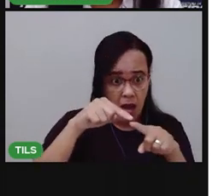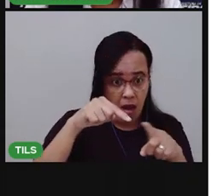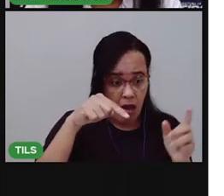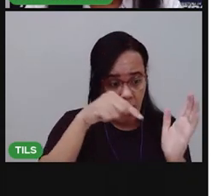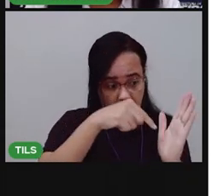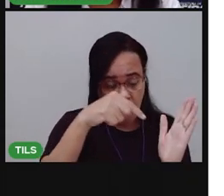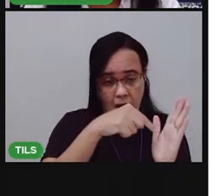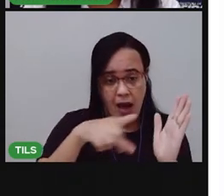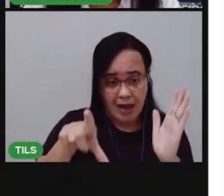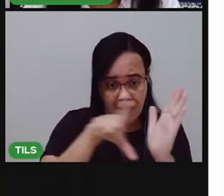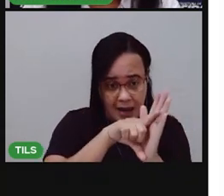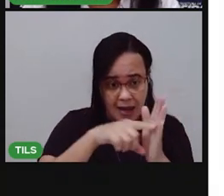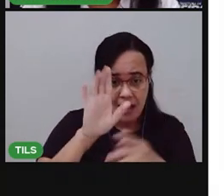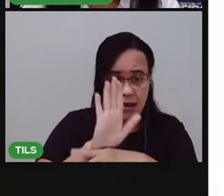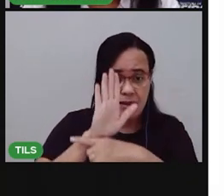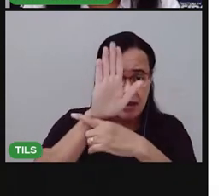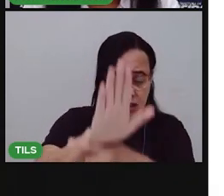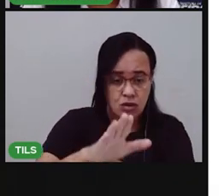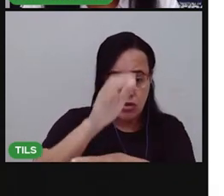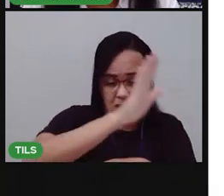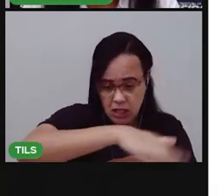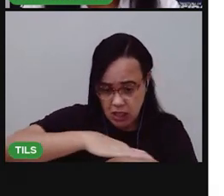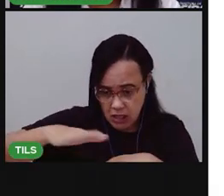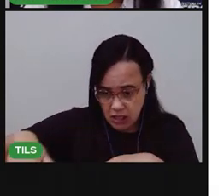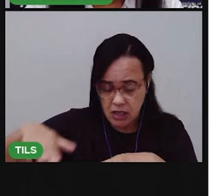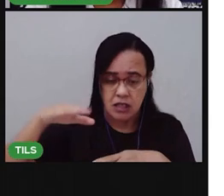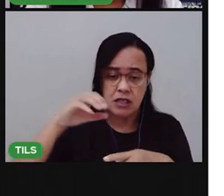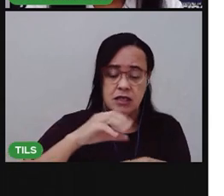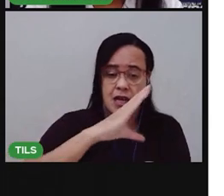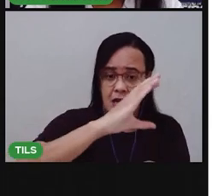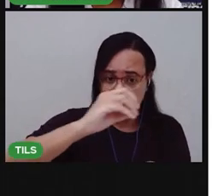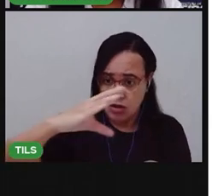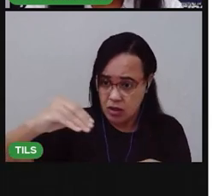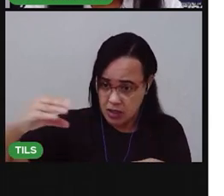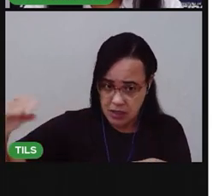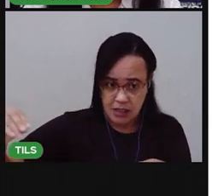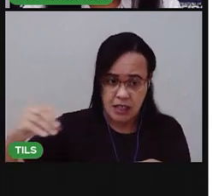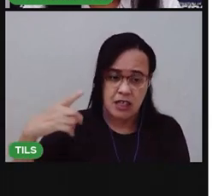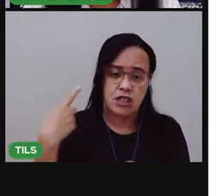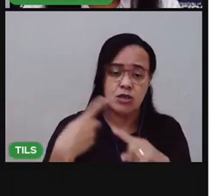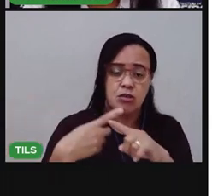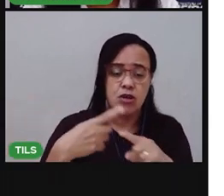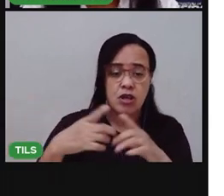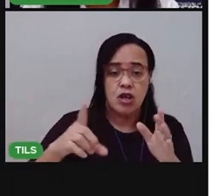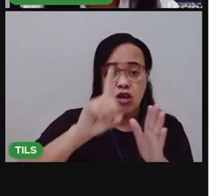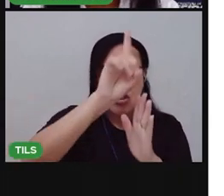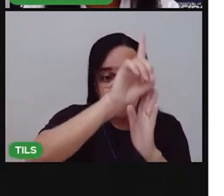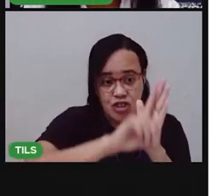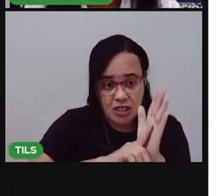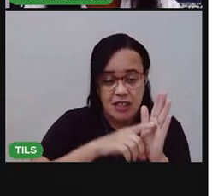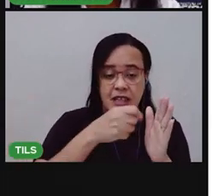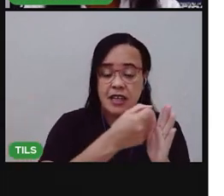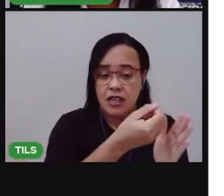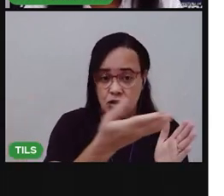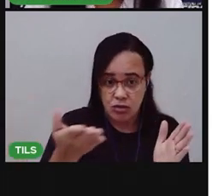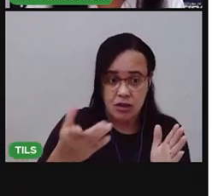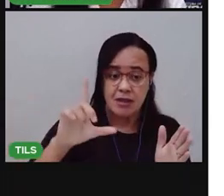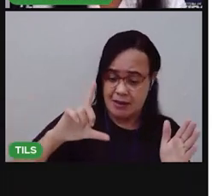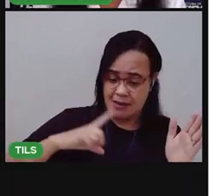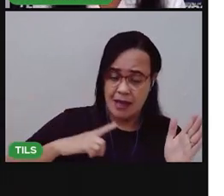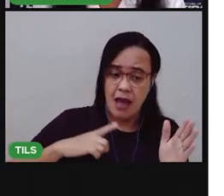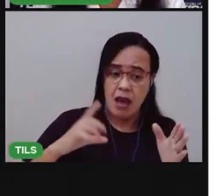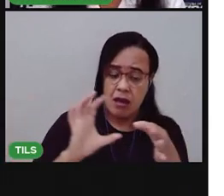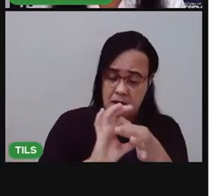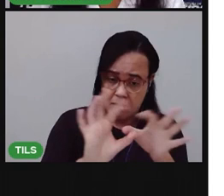É ele que garante as facilidades e oportunidades para que cresçamos com liberdade e